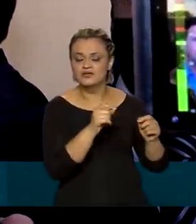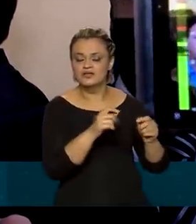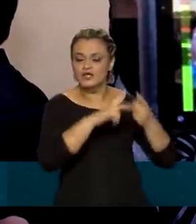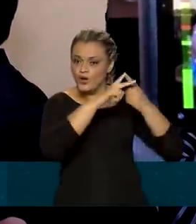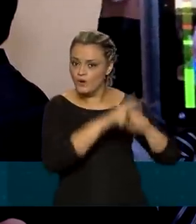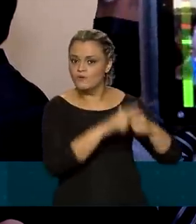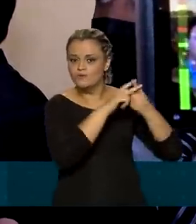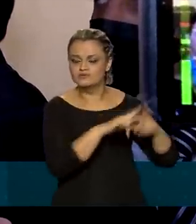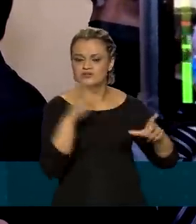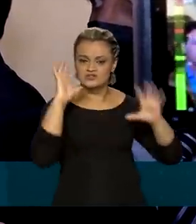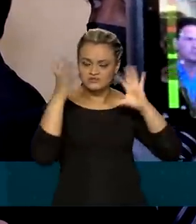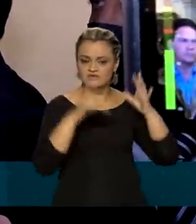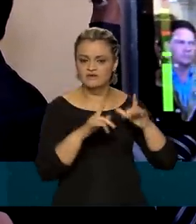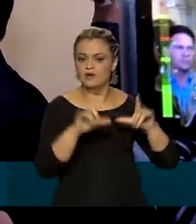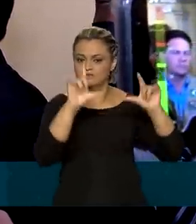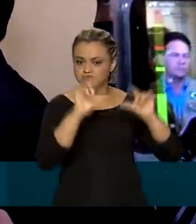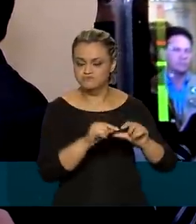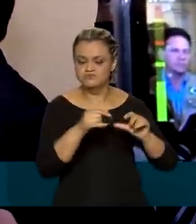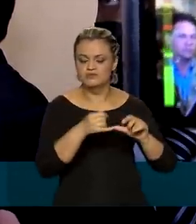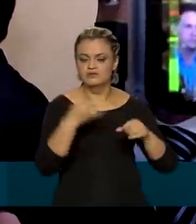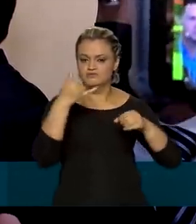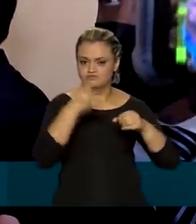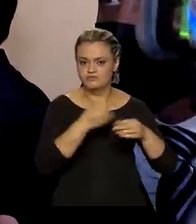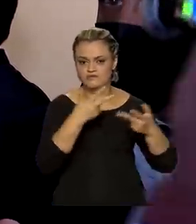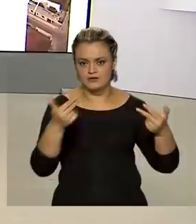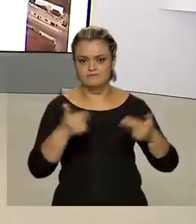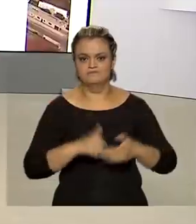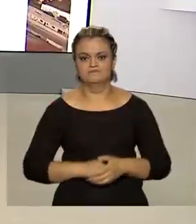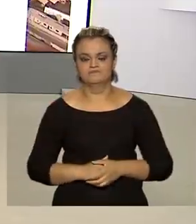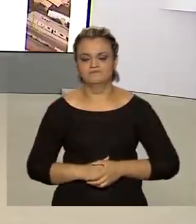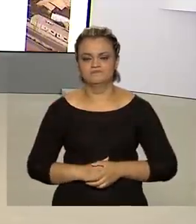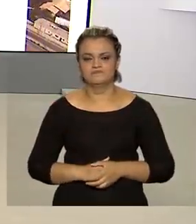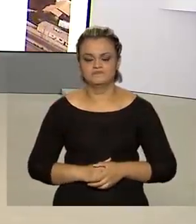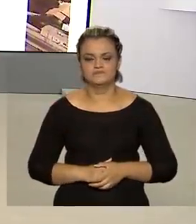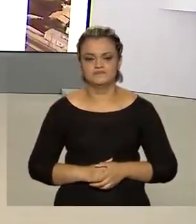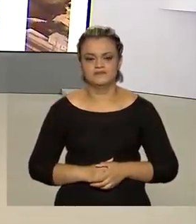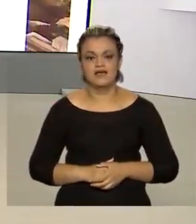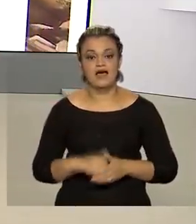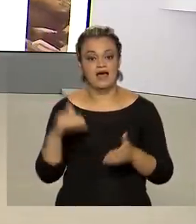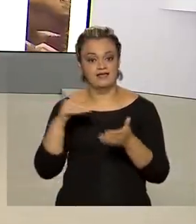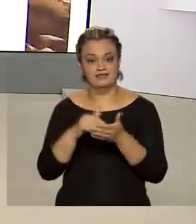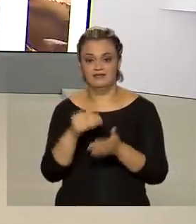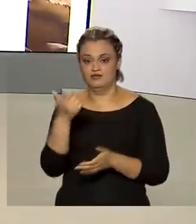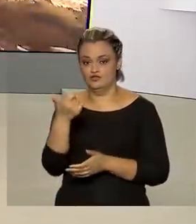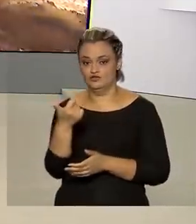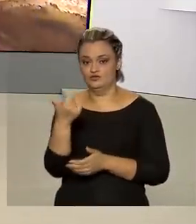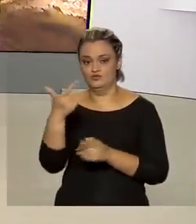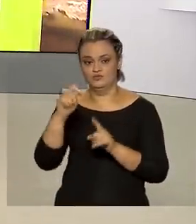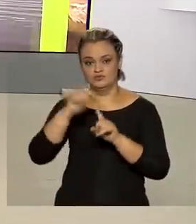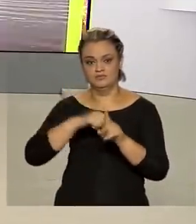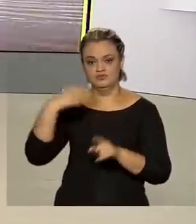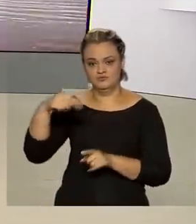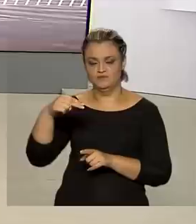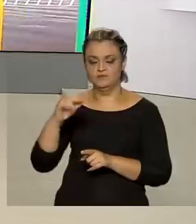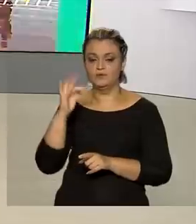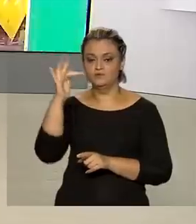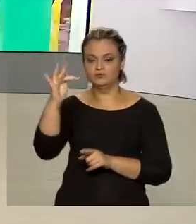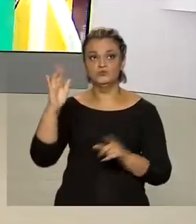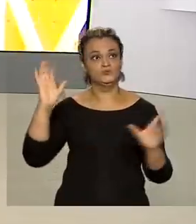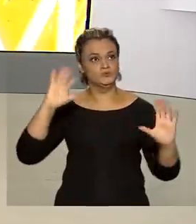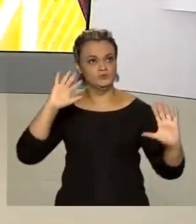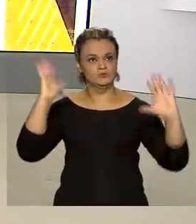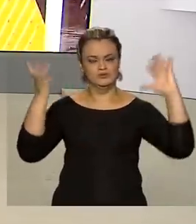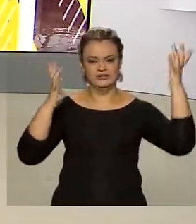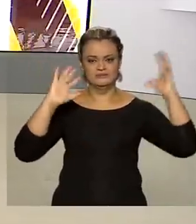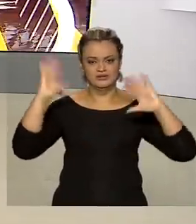revertido diretamente em diminuição do preço do diesel na ponta da linha. Até 12 de novembro, o futuro do clima no planeta está